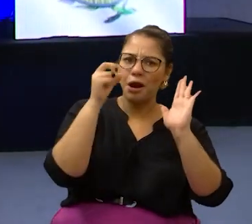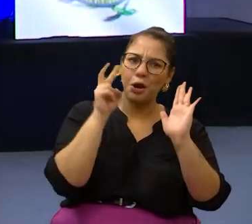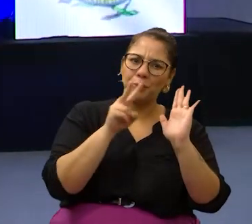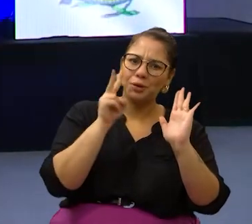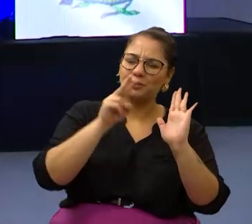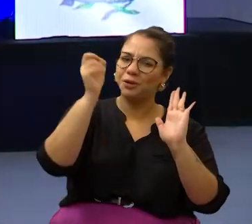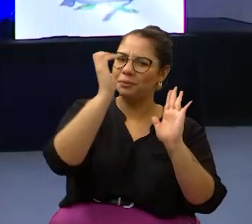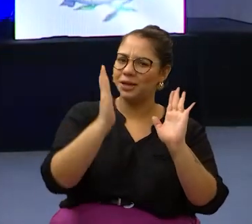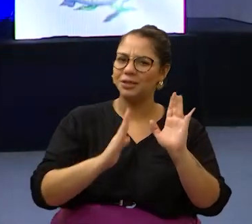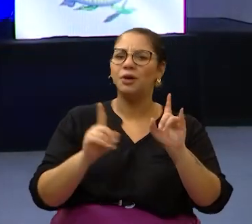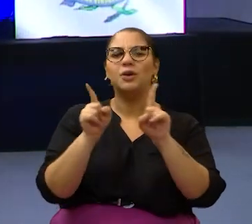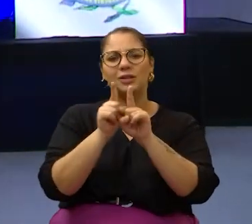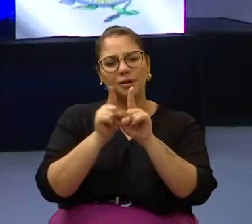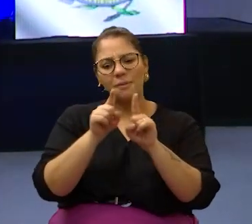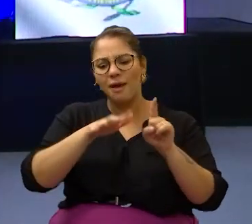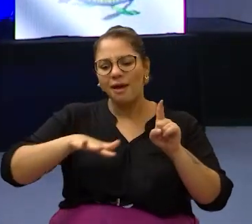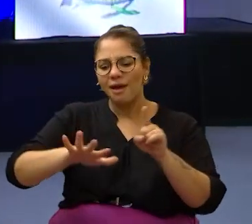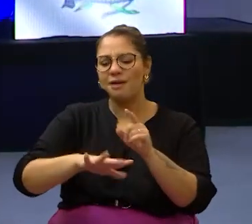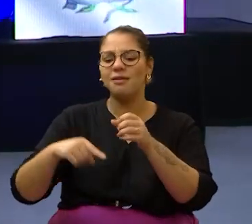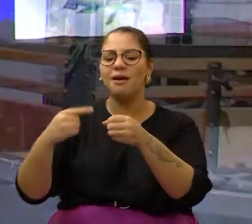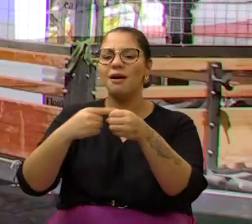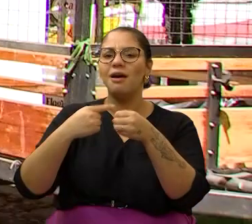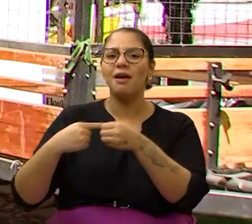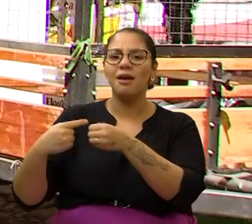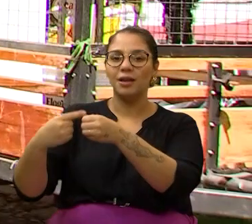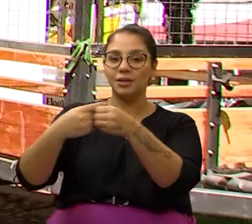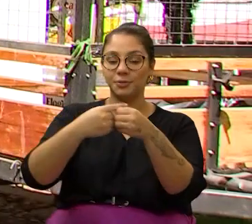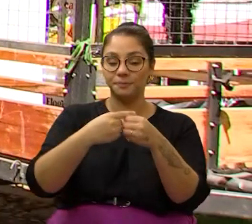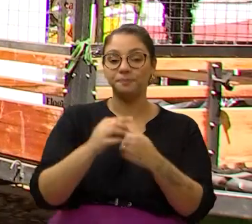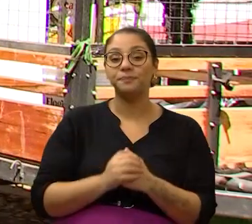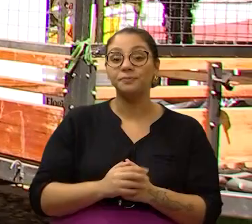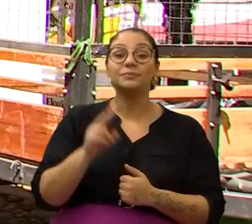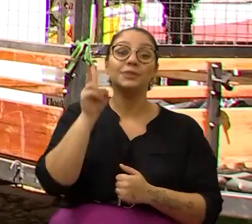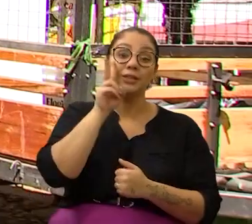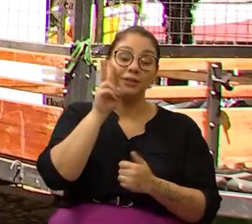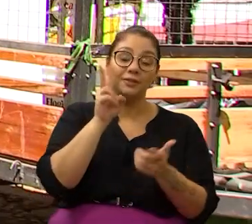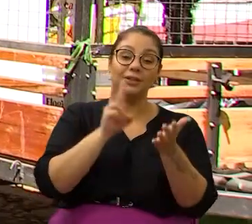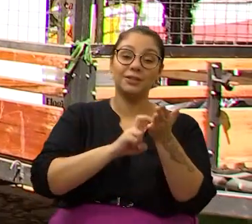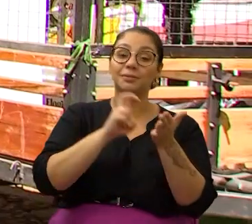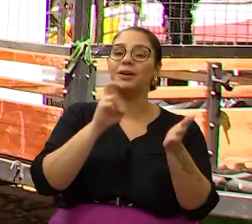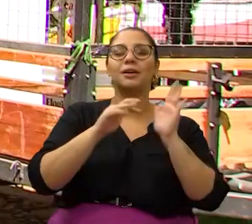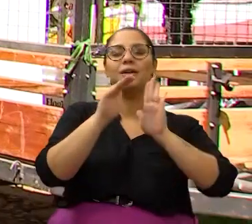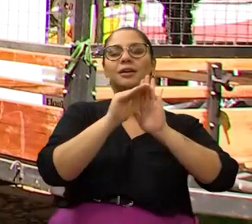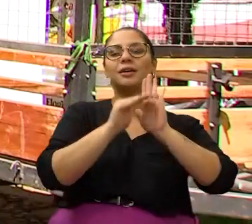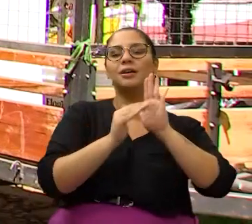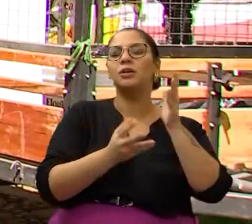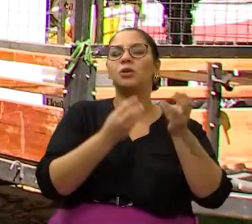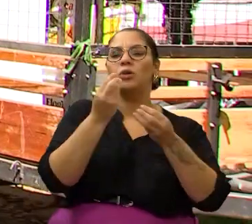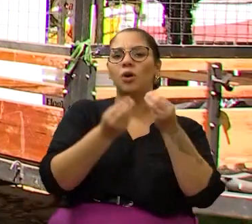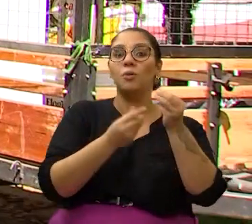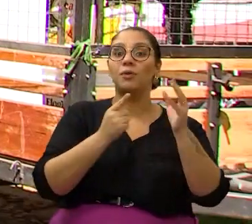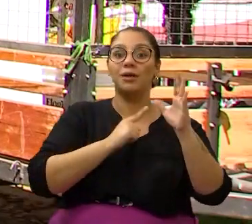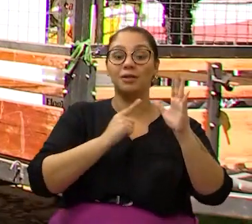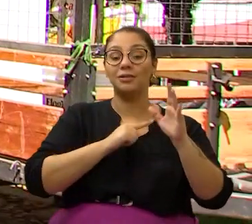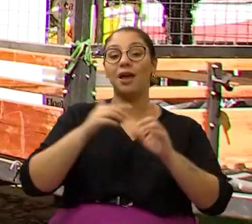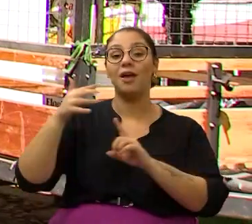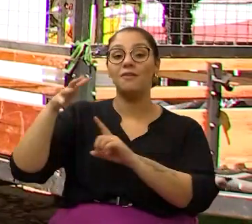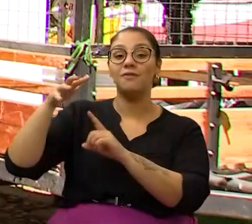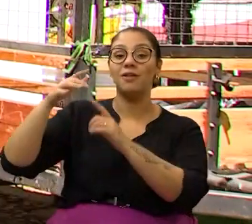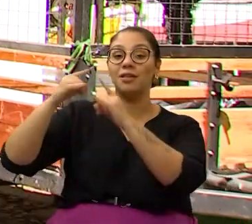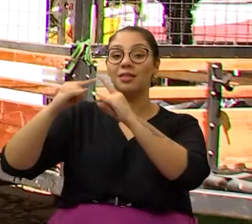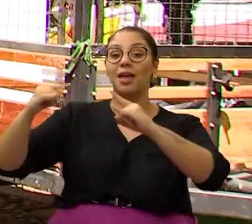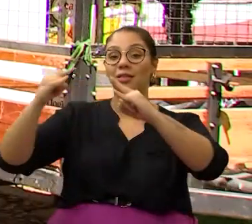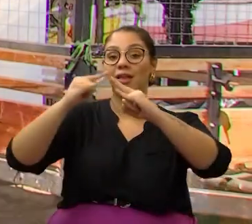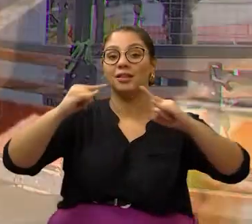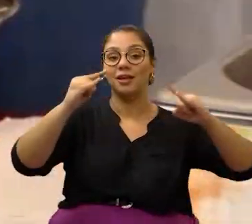como na região metropolitana de Campinas. Na segunda-feira pela manhã, a programação contou com várias tendas no